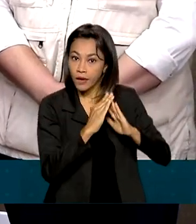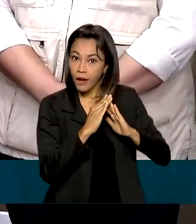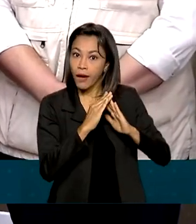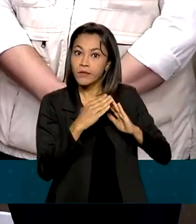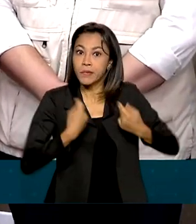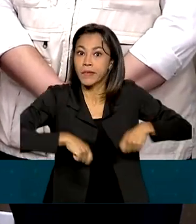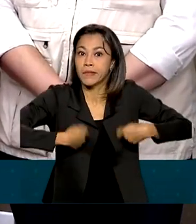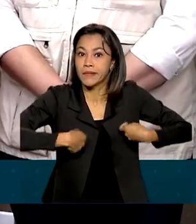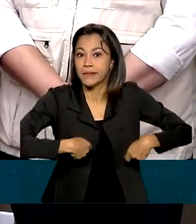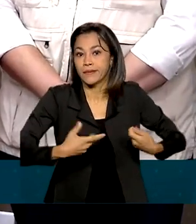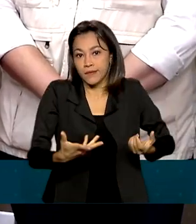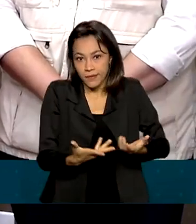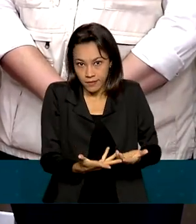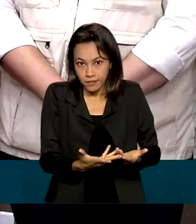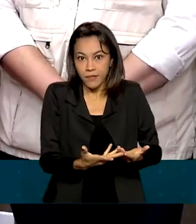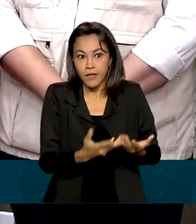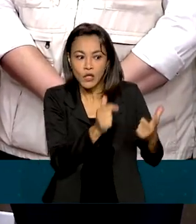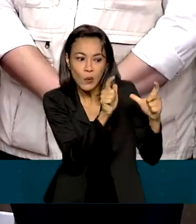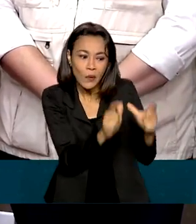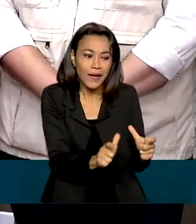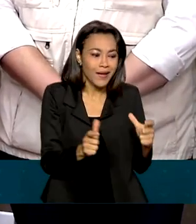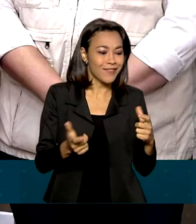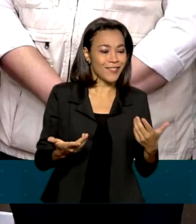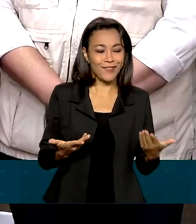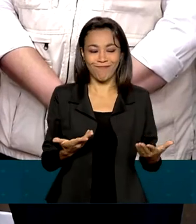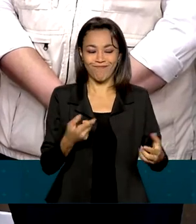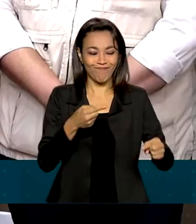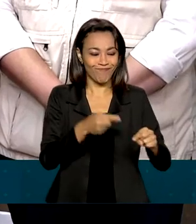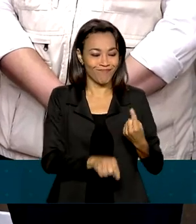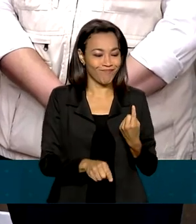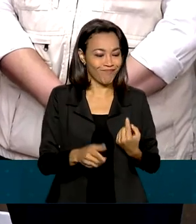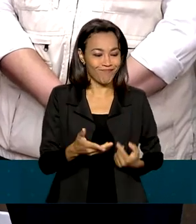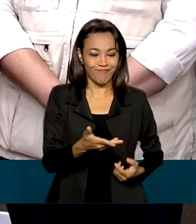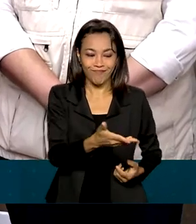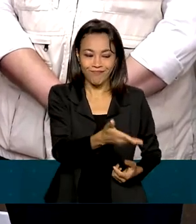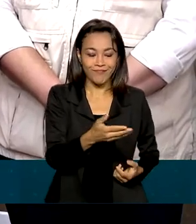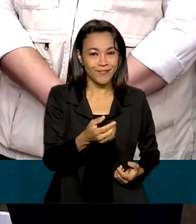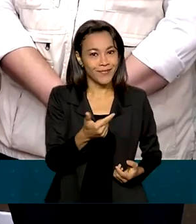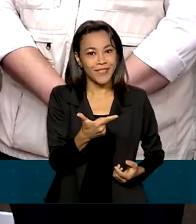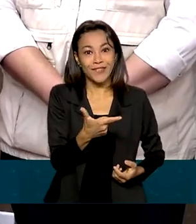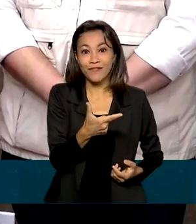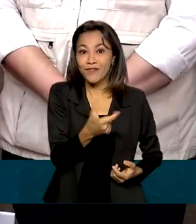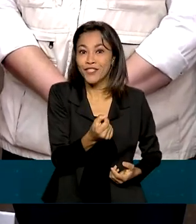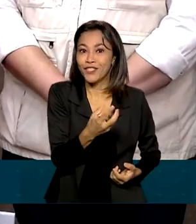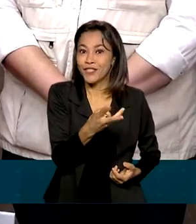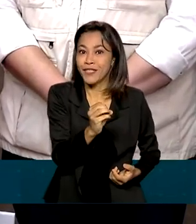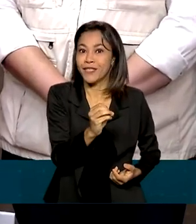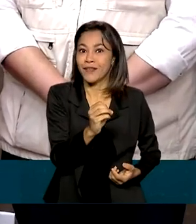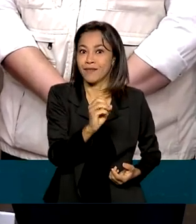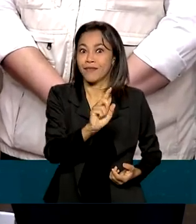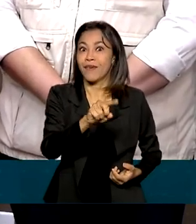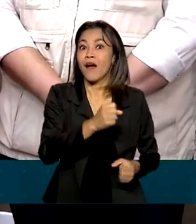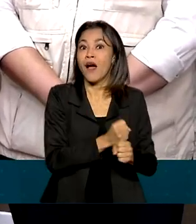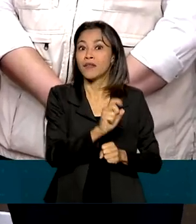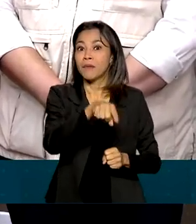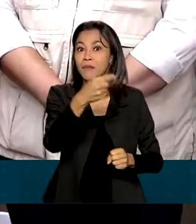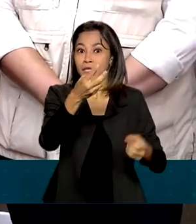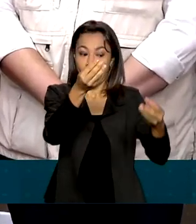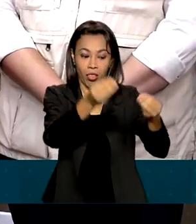por necessidade em local que 10, 20, 30 anos depois, o tempo